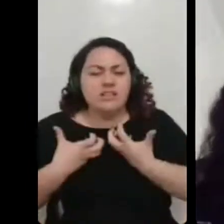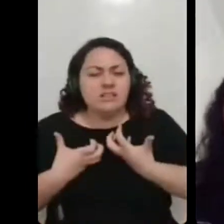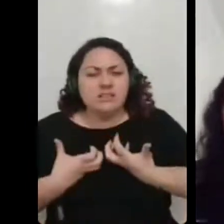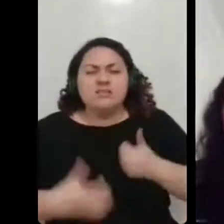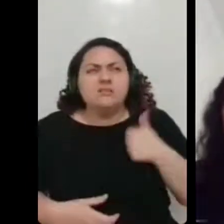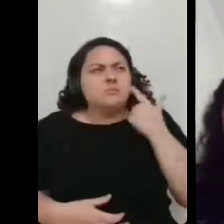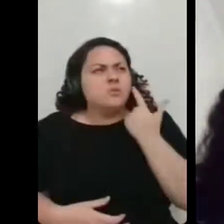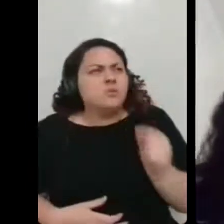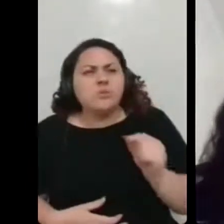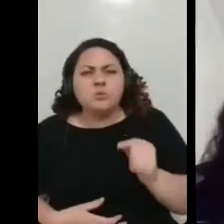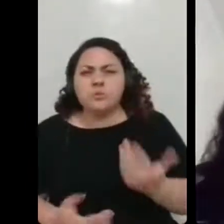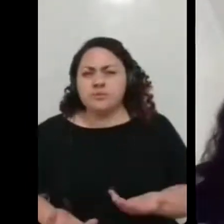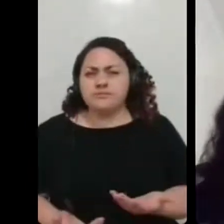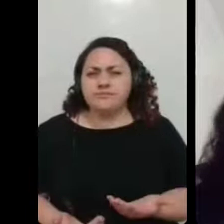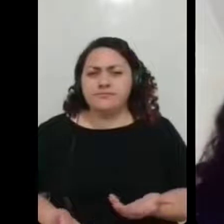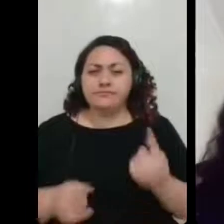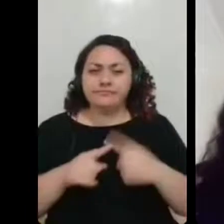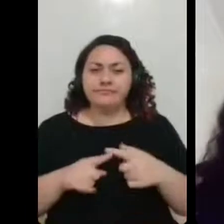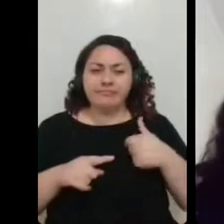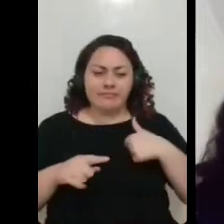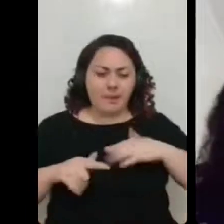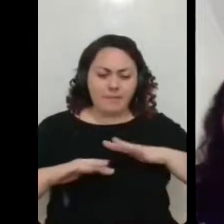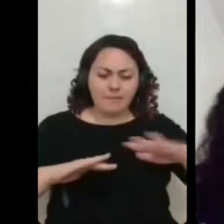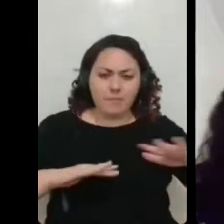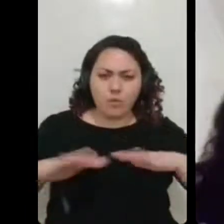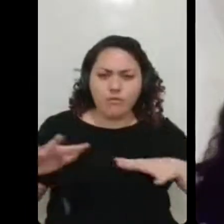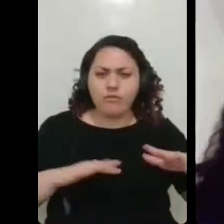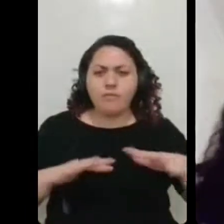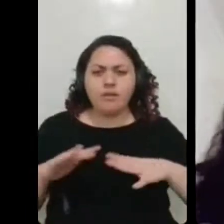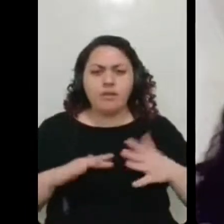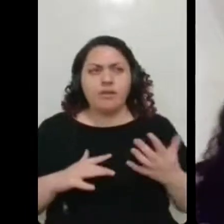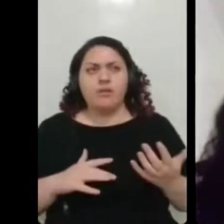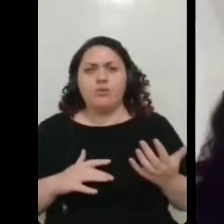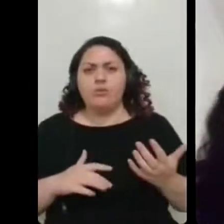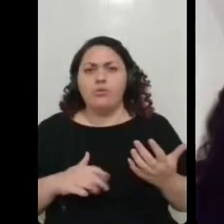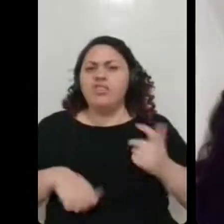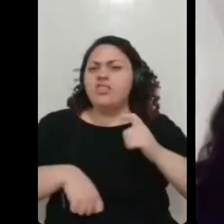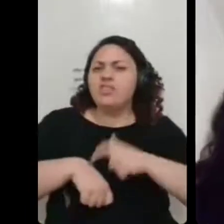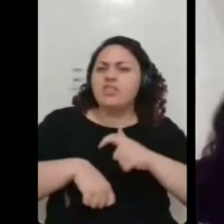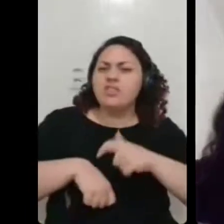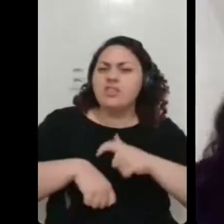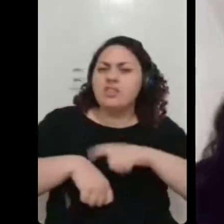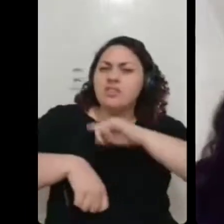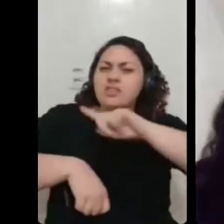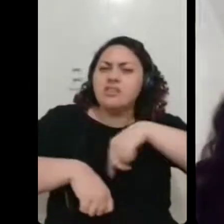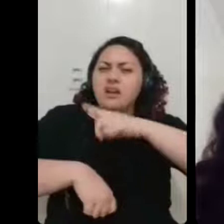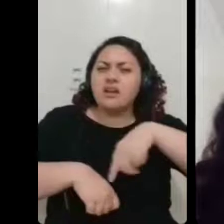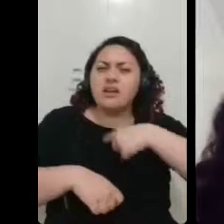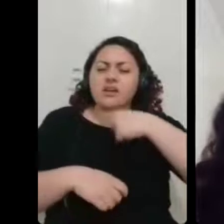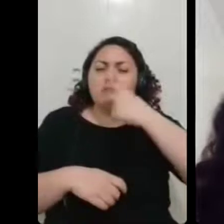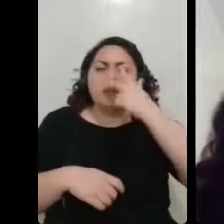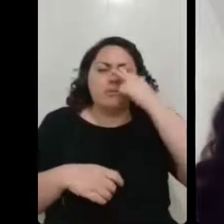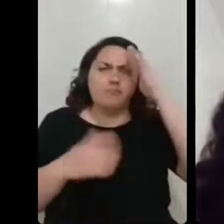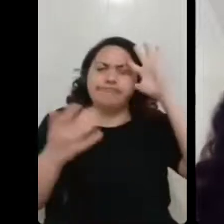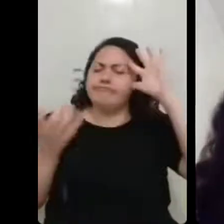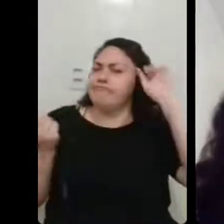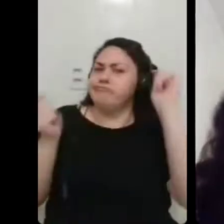Porque a noção de movimento, de tempo, de tudo que acontece com a gente, ela muda, assim,